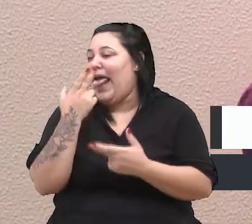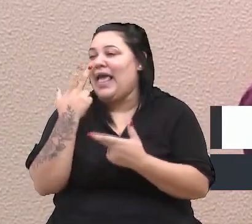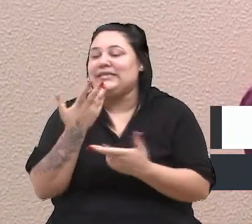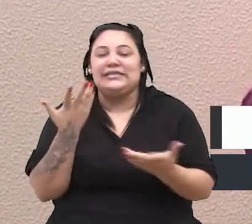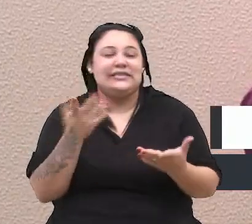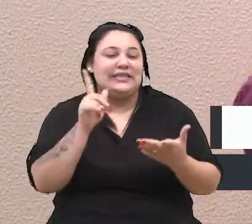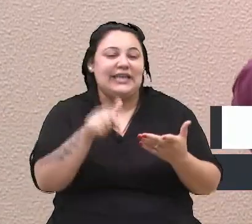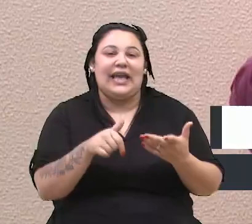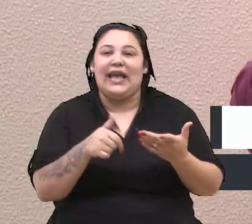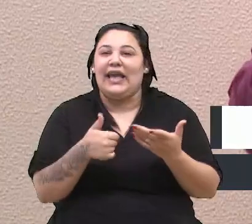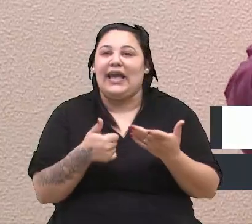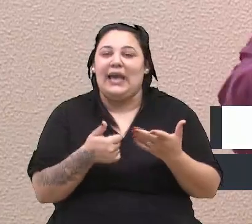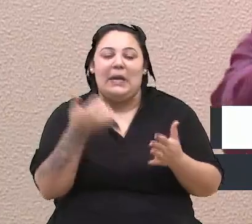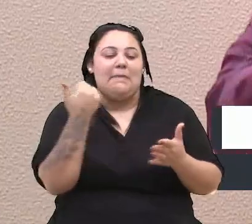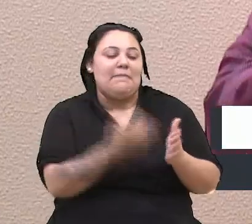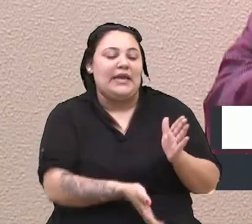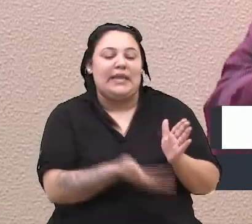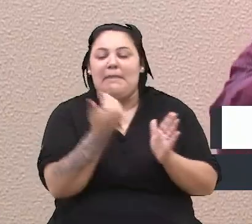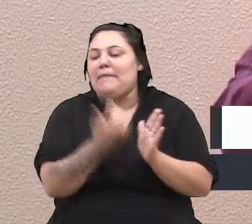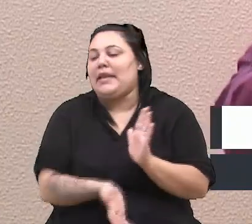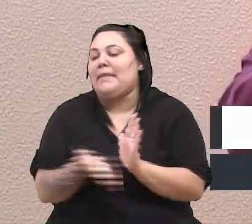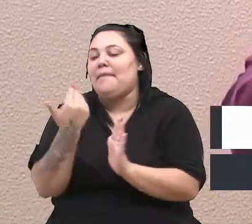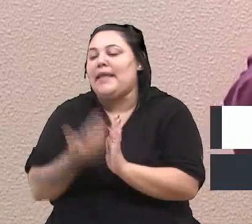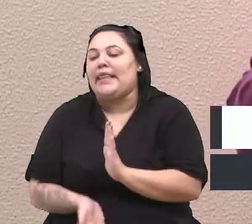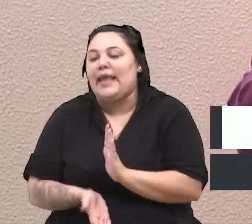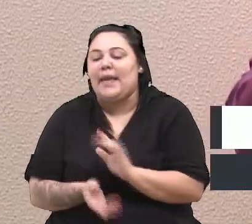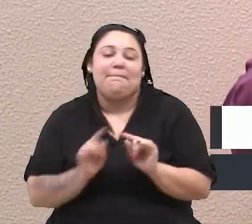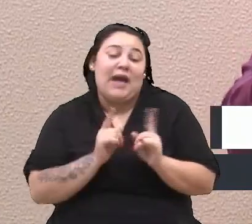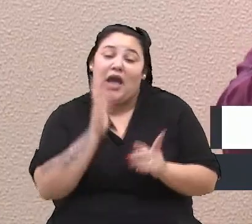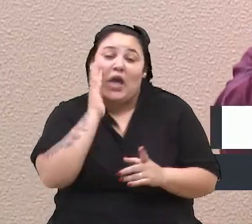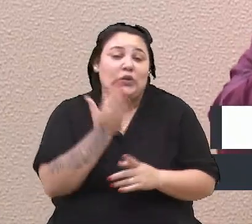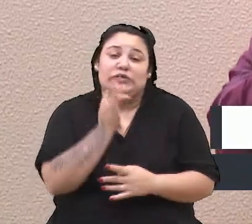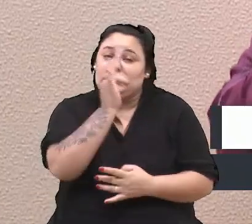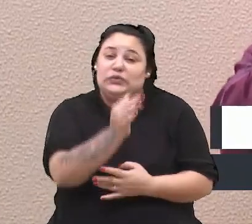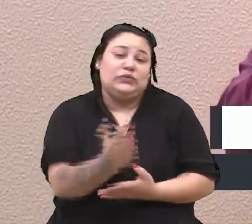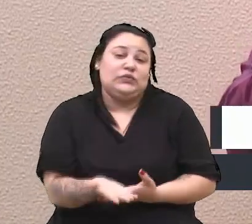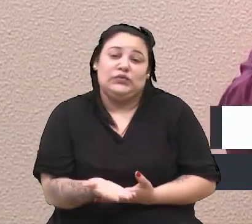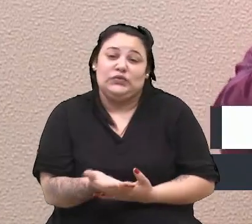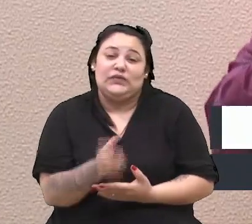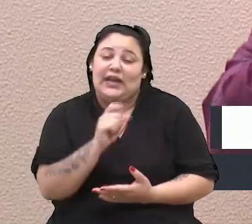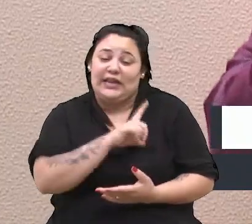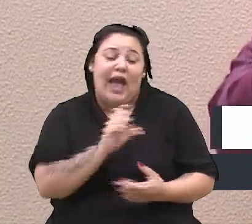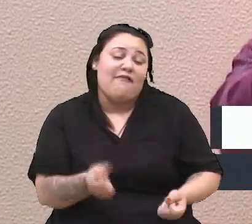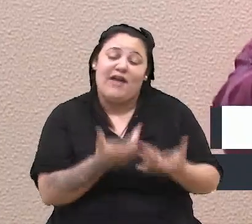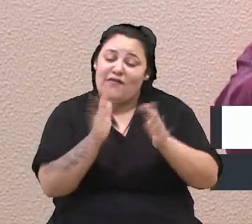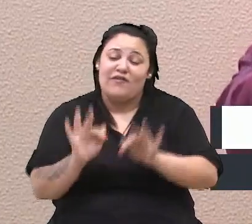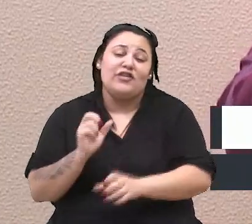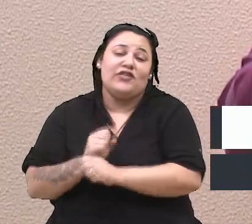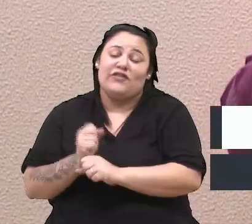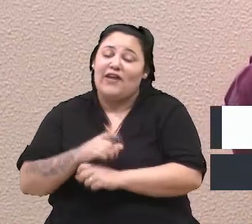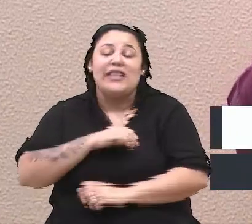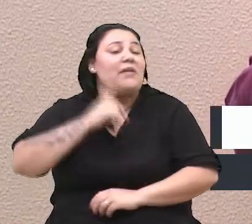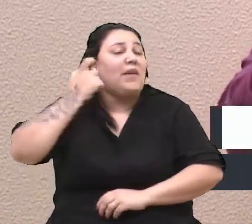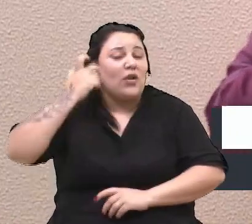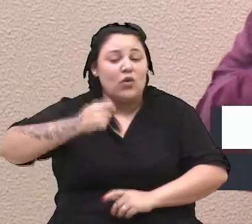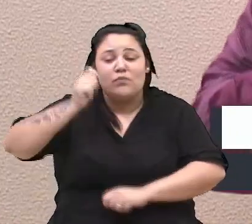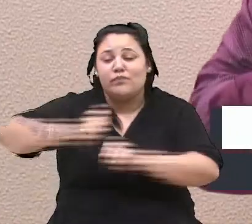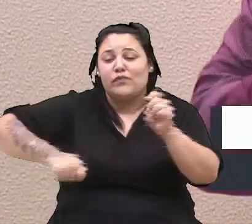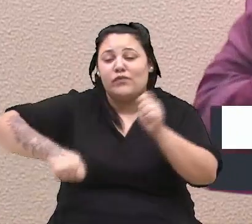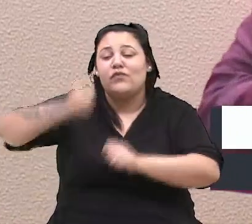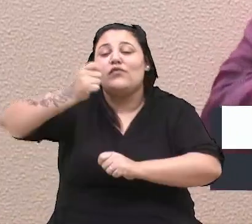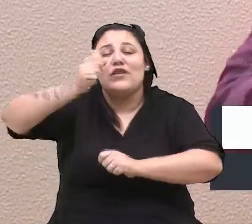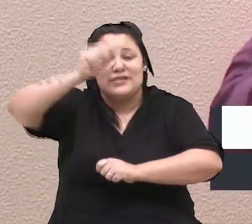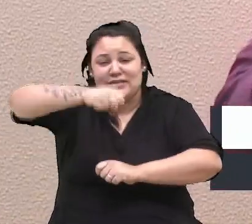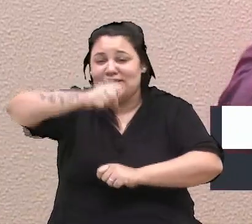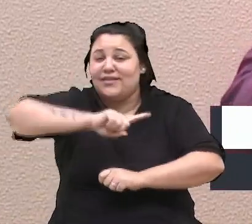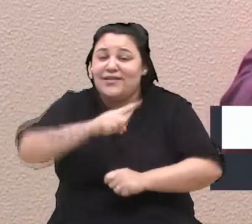derrotado, mas é o que vai acontecer logo ali. Nós vamos ter as festas de final de ano e vai ter o foguete, vai ter o barulho, e nós não vamos ter o